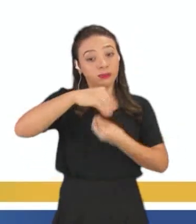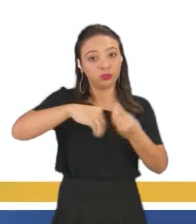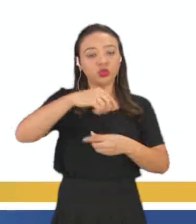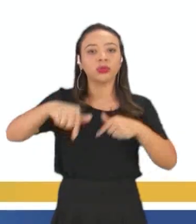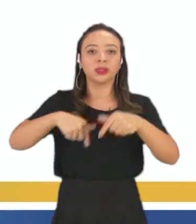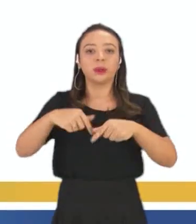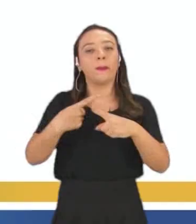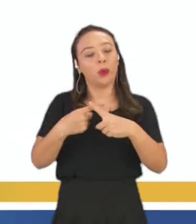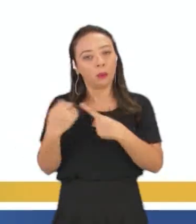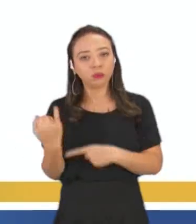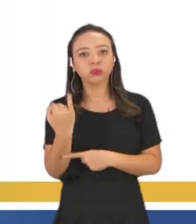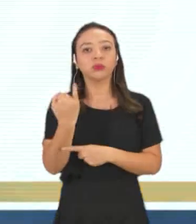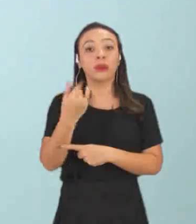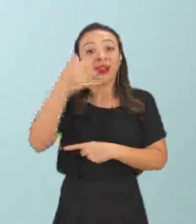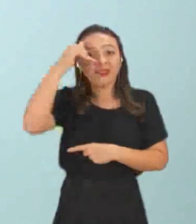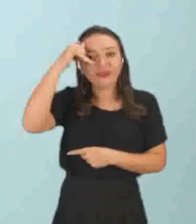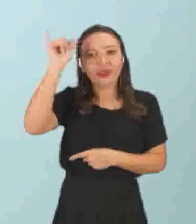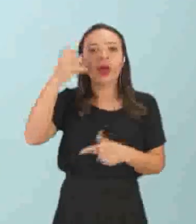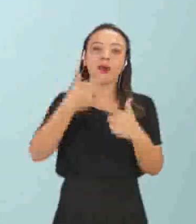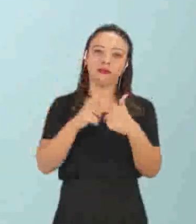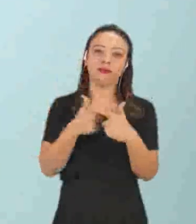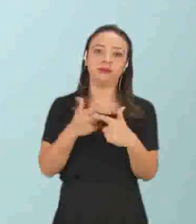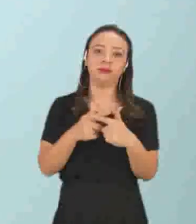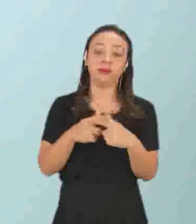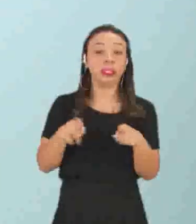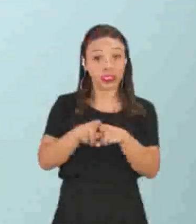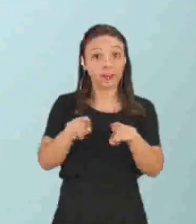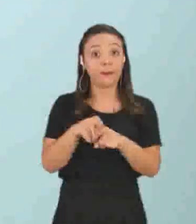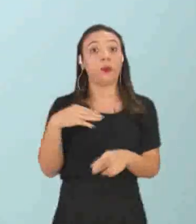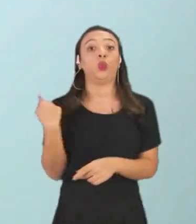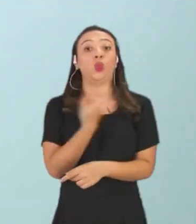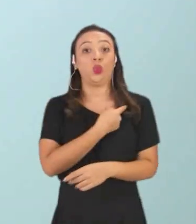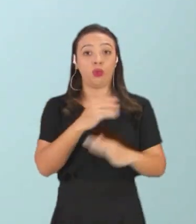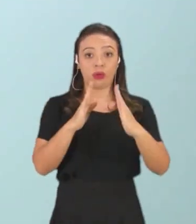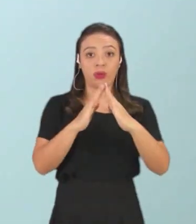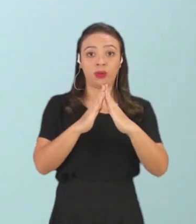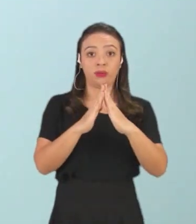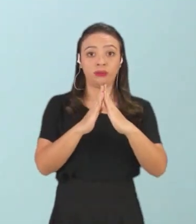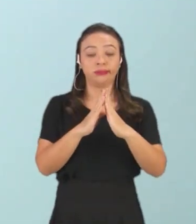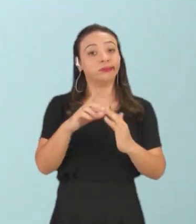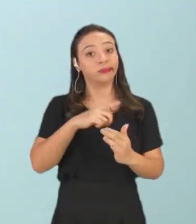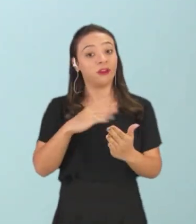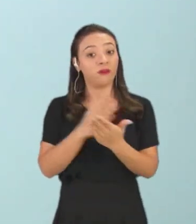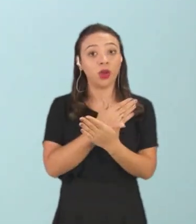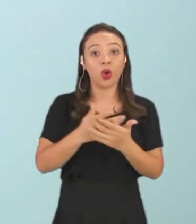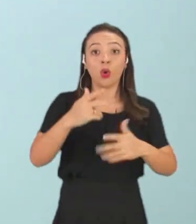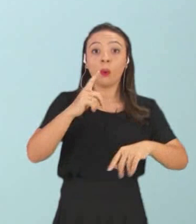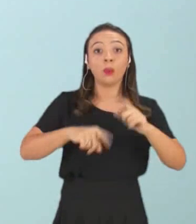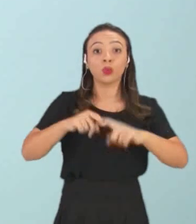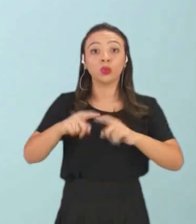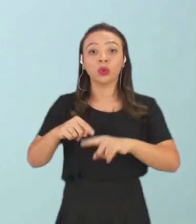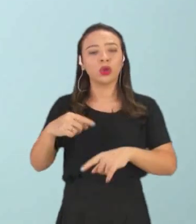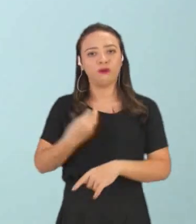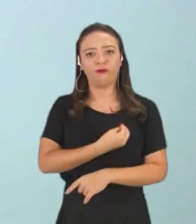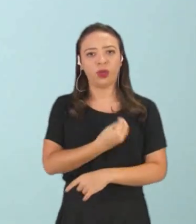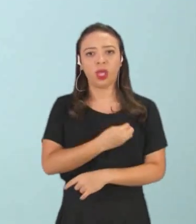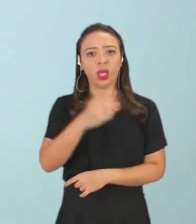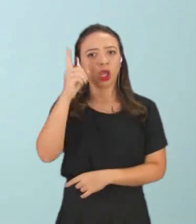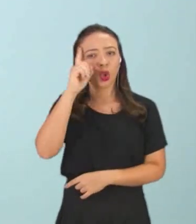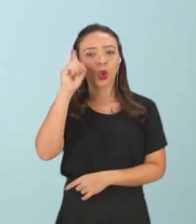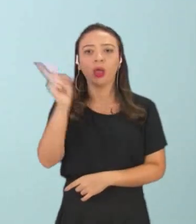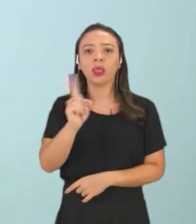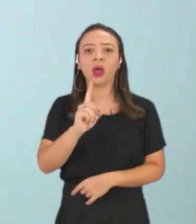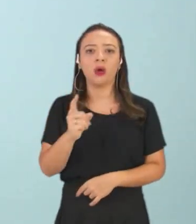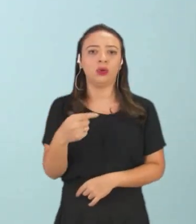muito importante para evitar acidentes. Até mesmo na nossa casa, a gente está falando aqui sobre alguns produtos que não é do nosso cotidiano, na